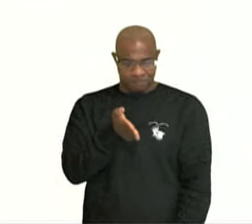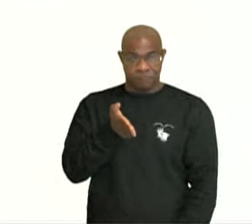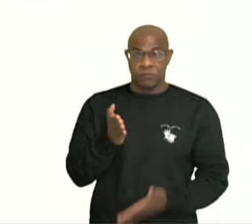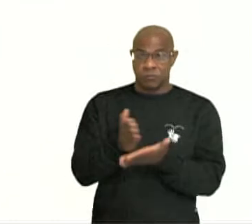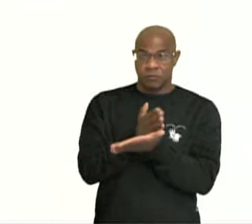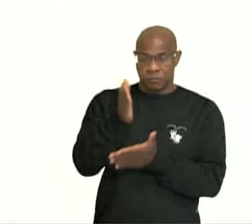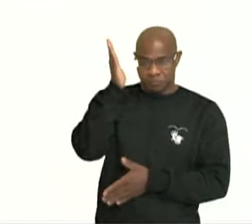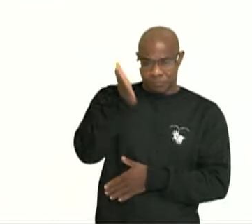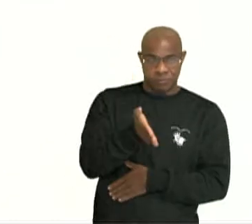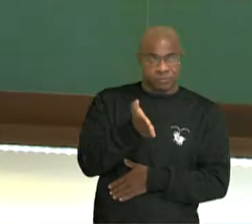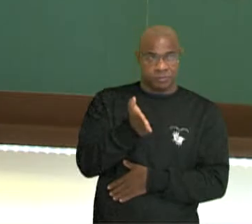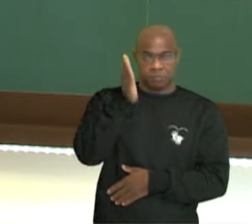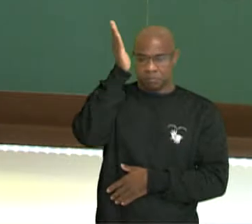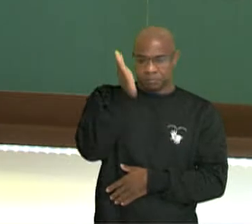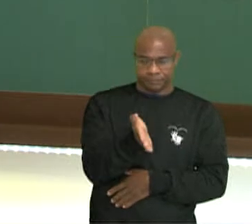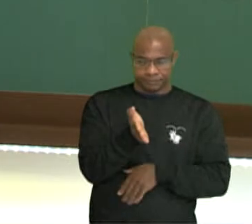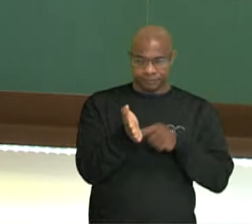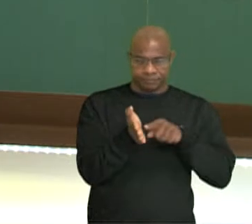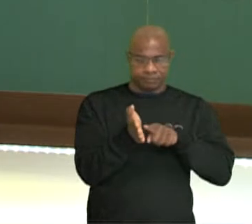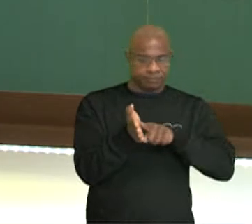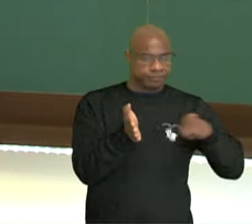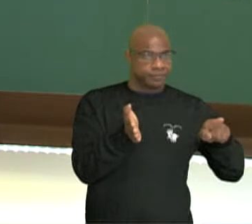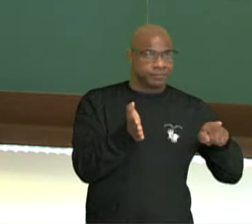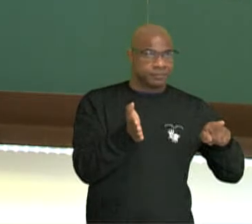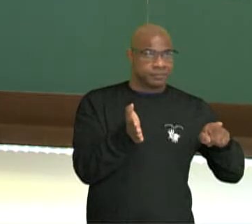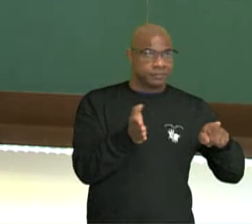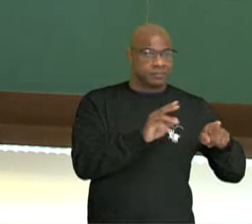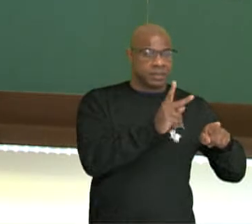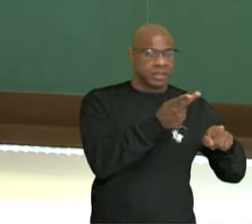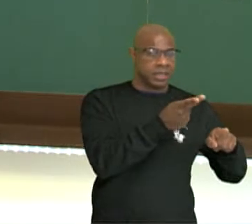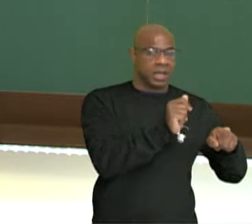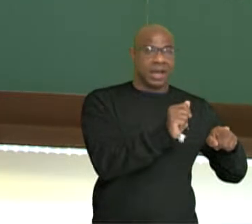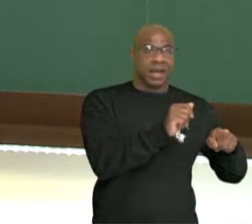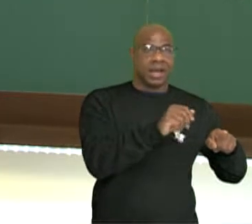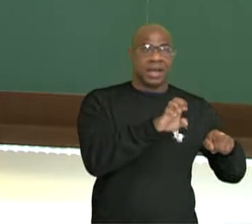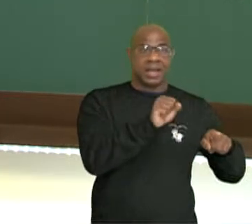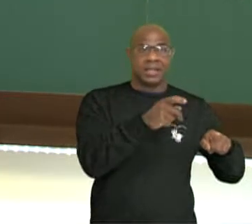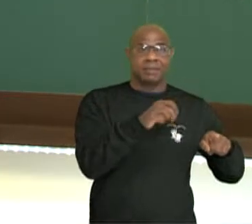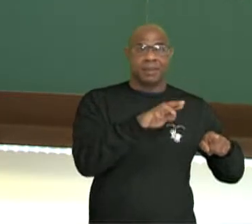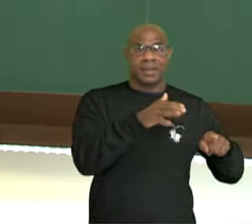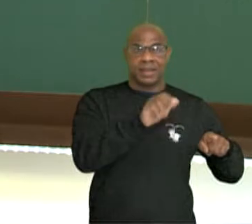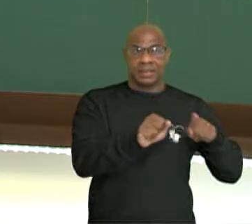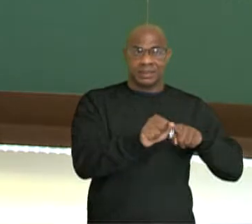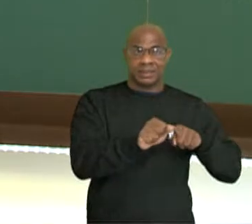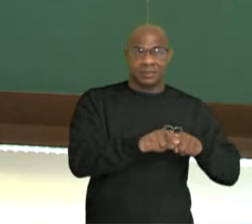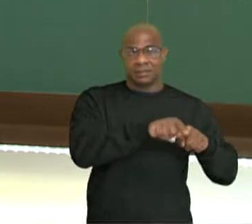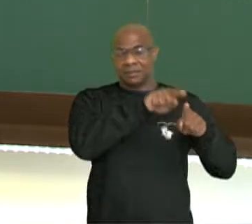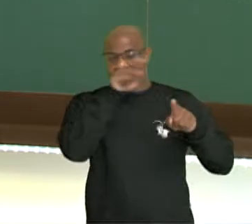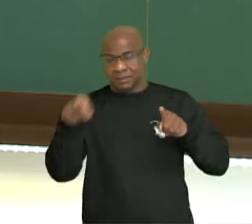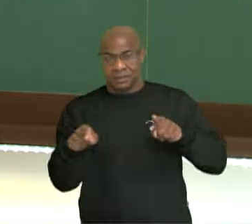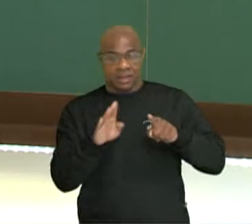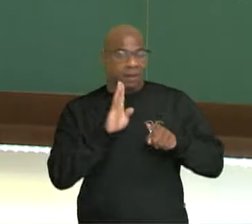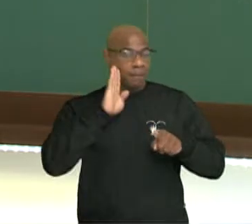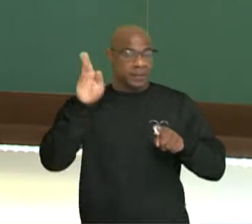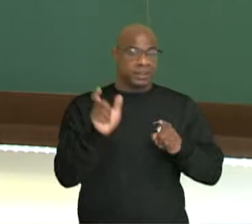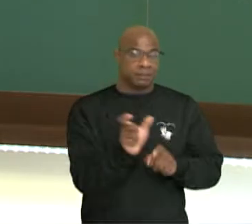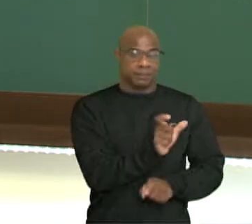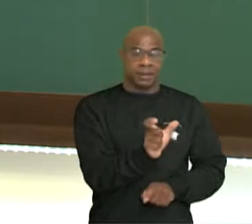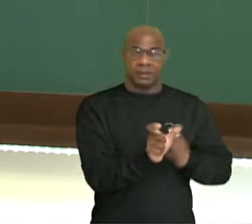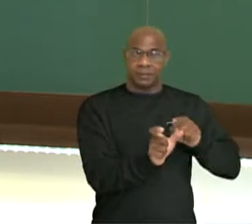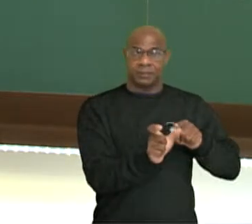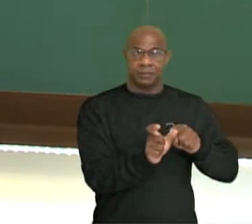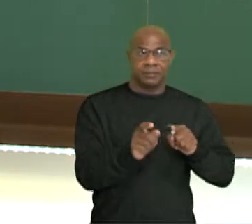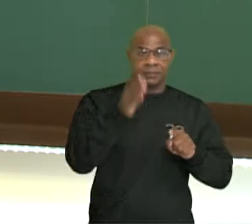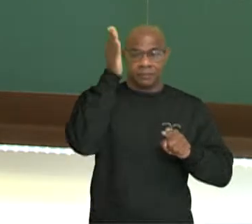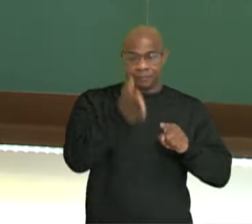Então eu vou usar uma barra e vou ver o quê? Que eu tenho a oração principal e a oração subordinada. Na